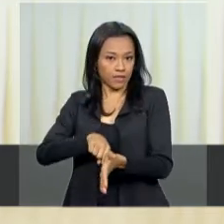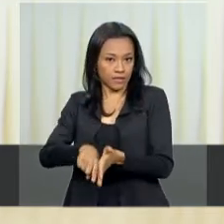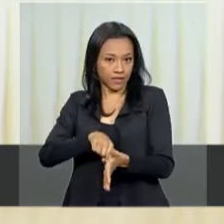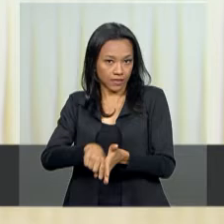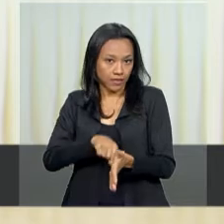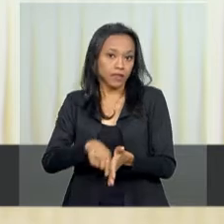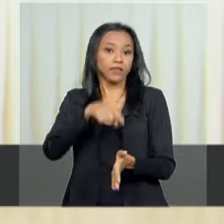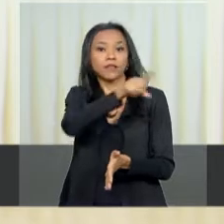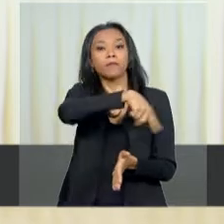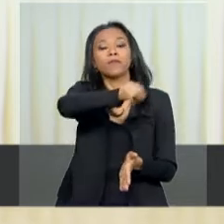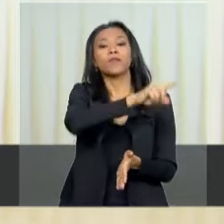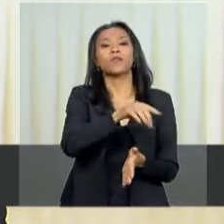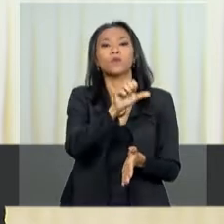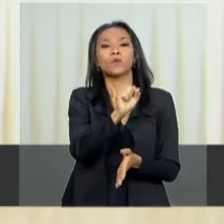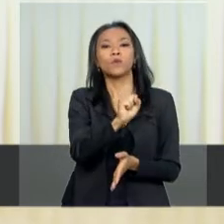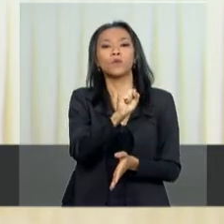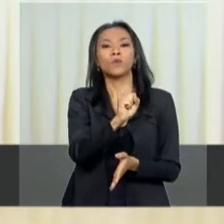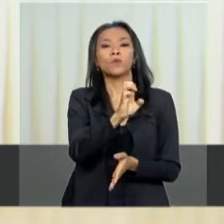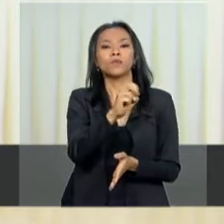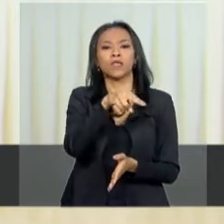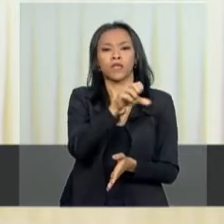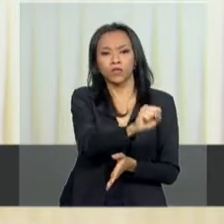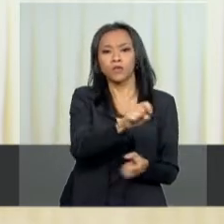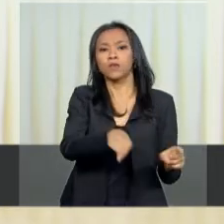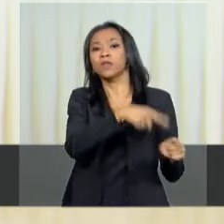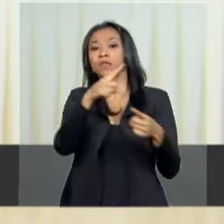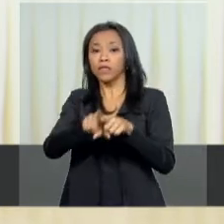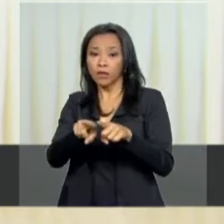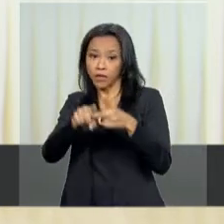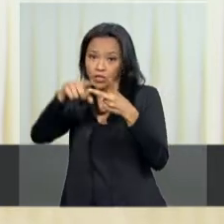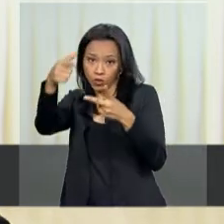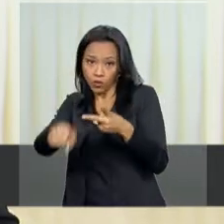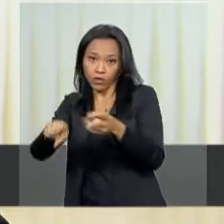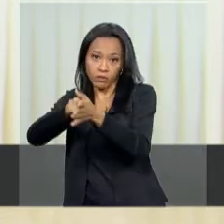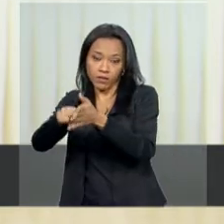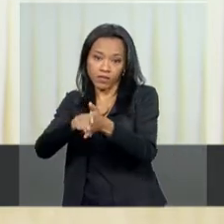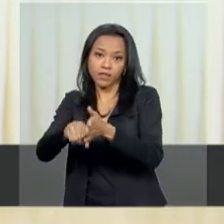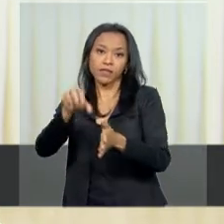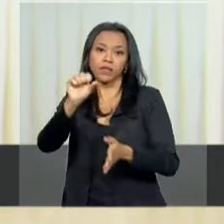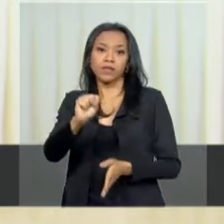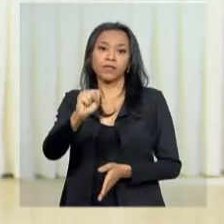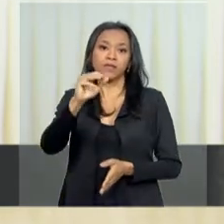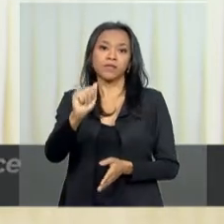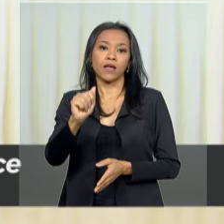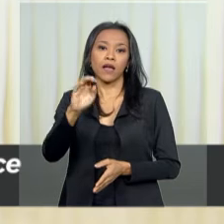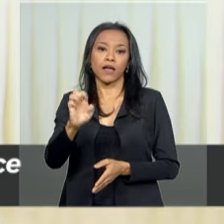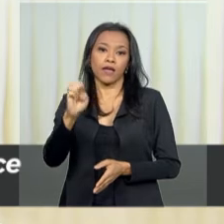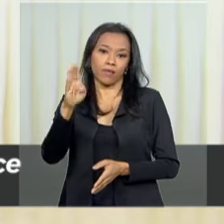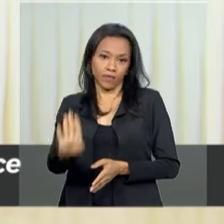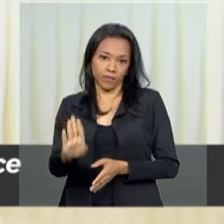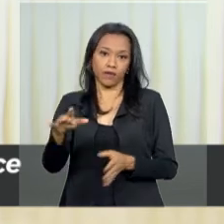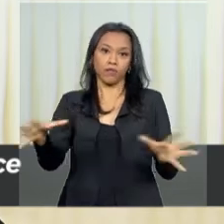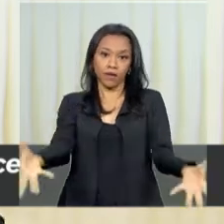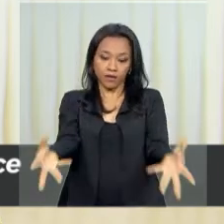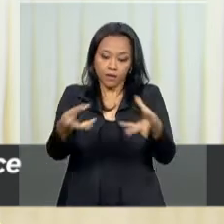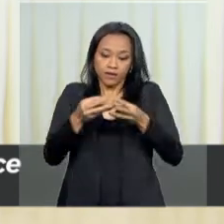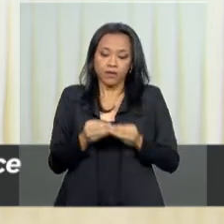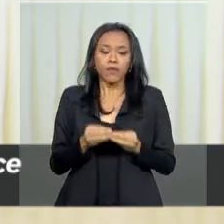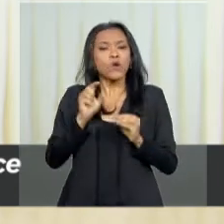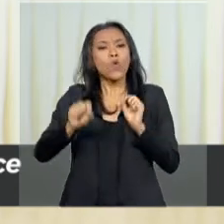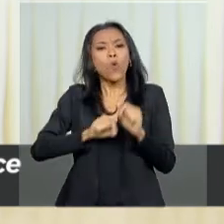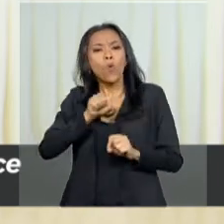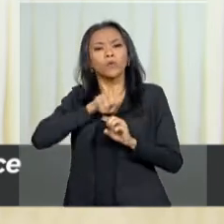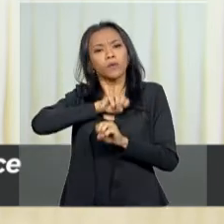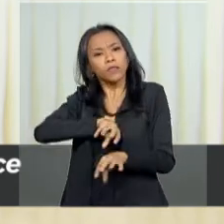Escolar quanto do Saeb, que é uma avaliação que foi até divulgada semana passada. Ele avalia tanto o fluxo escolar como também a qualidade de ensino em cada escola.